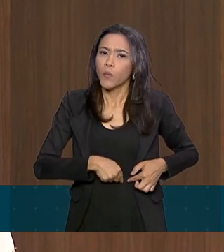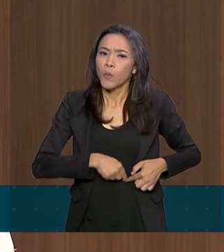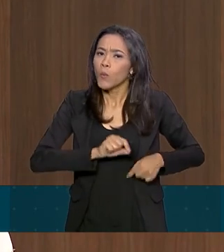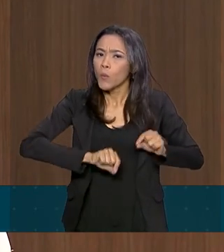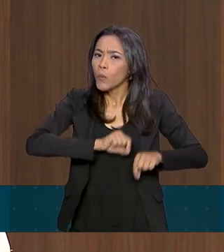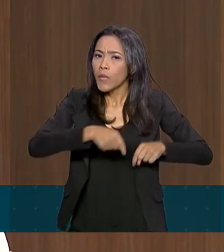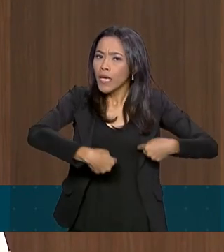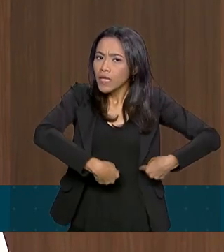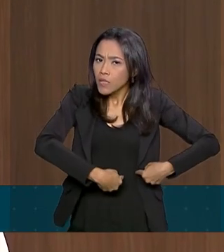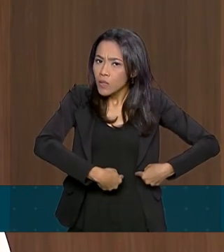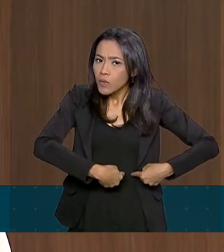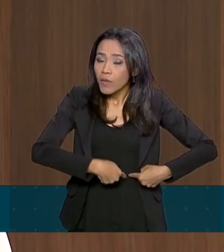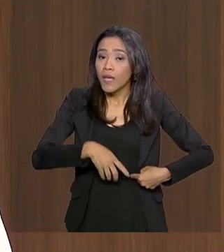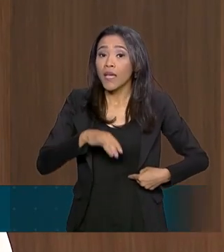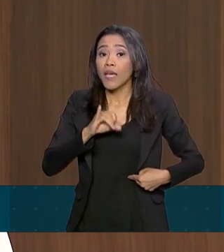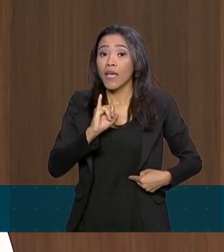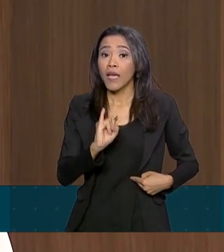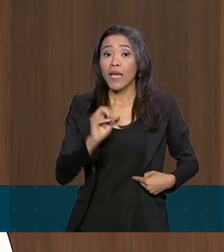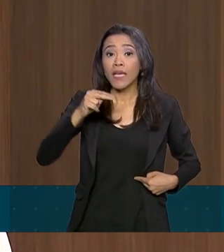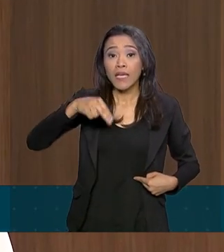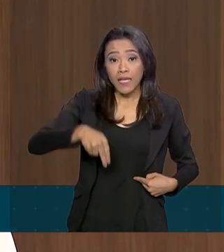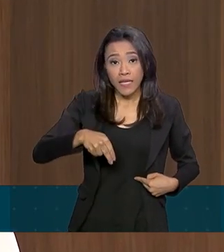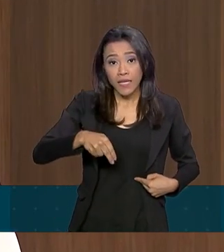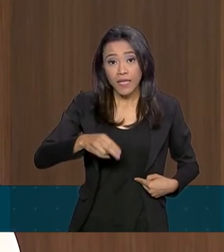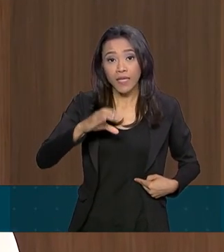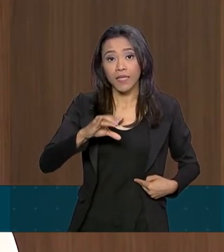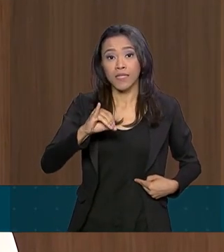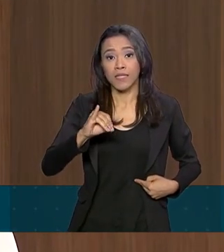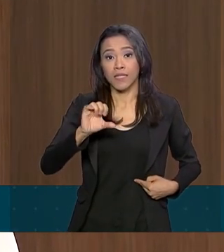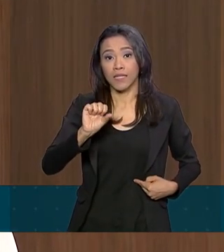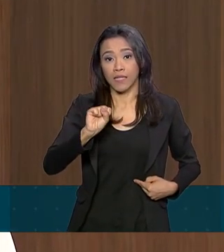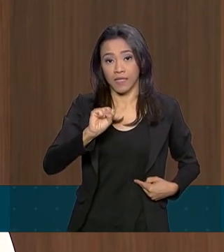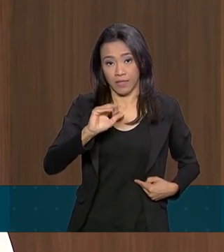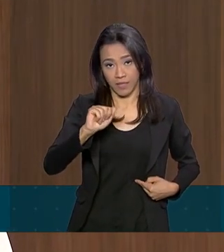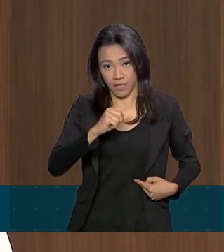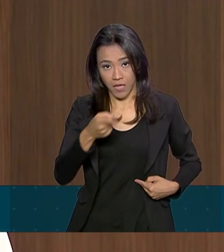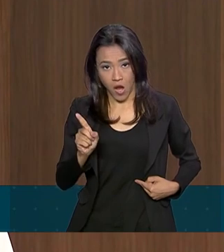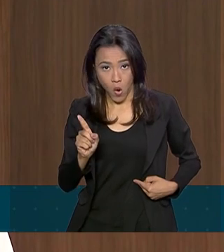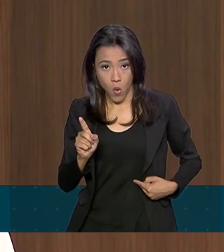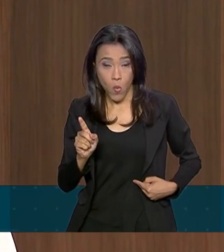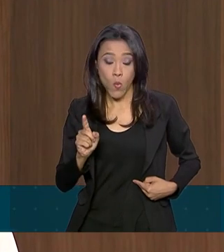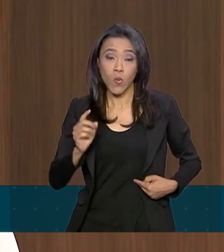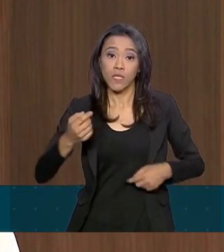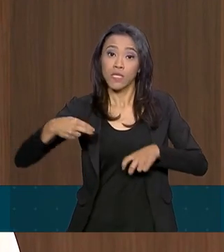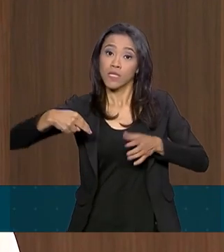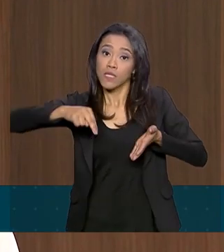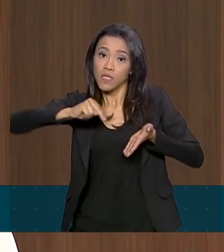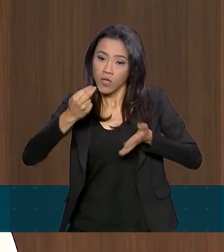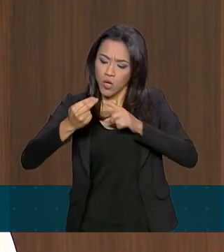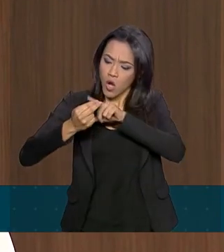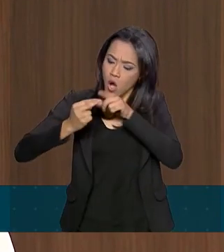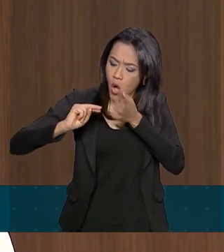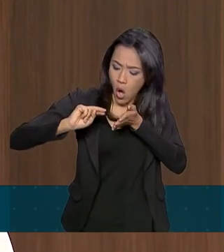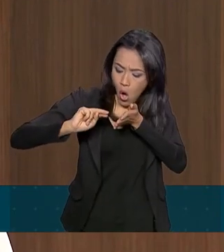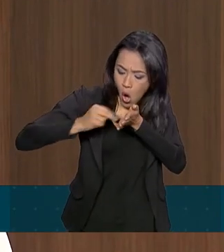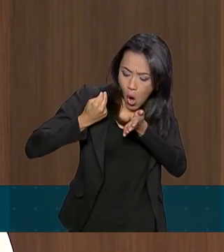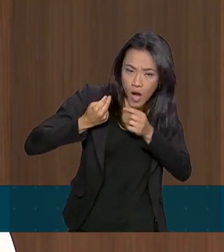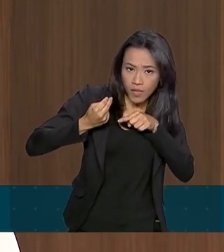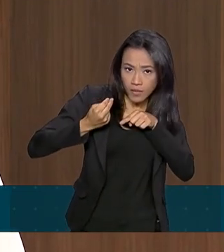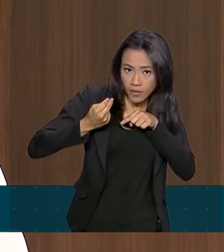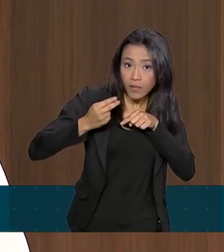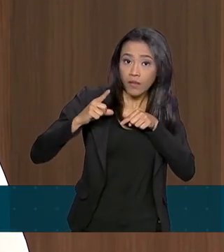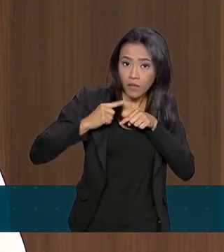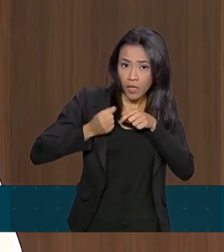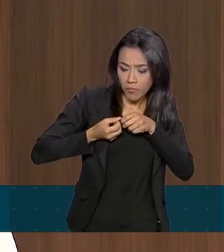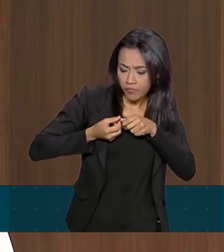chamamos de incisão cirúrgica. Toda vez que você corta um paciente, existe uma ferida onde você